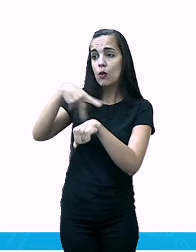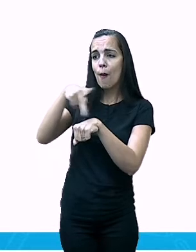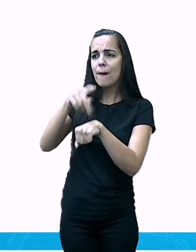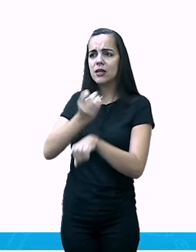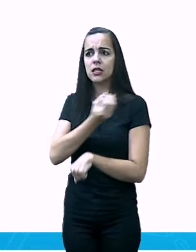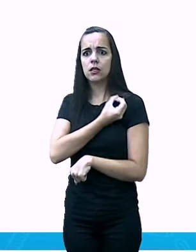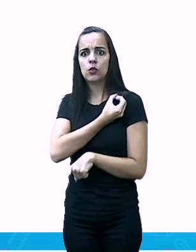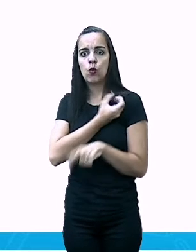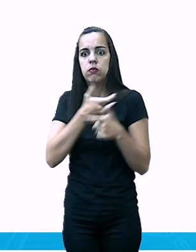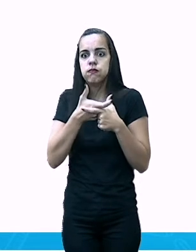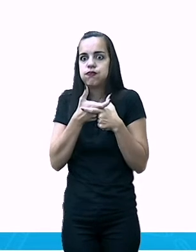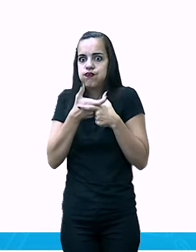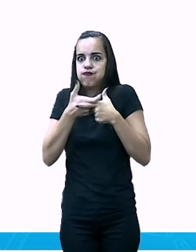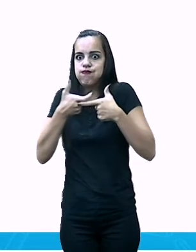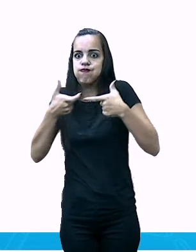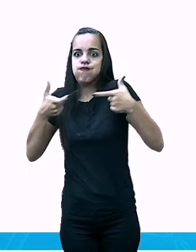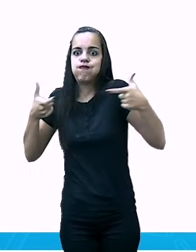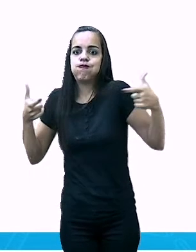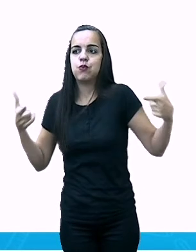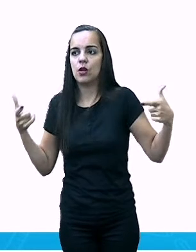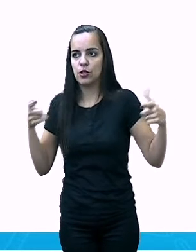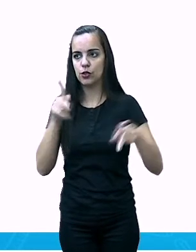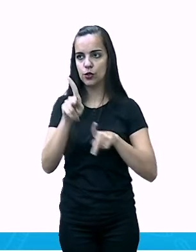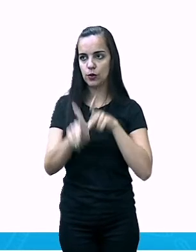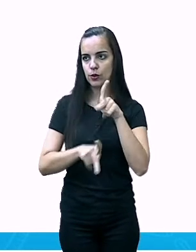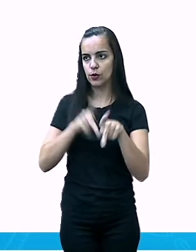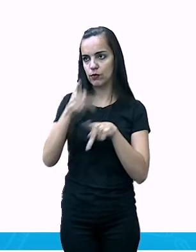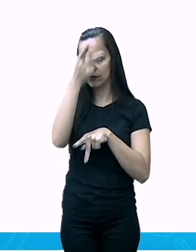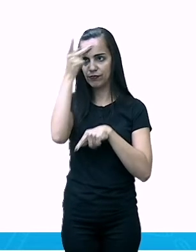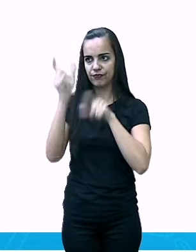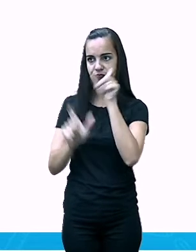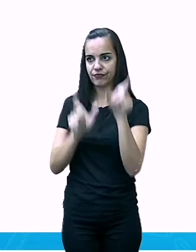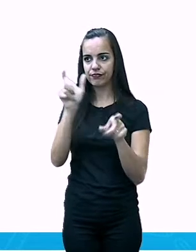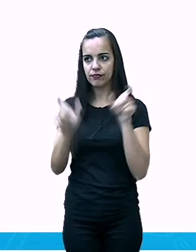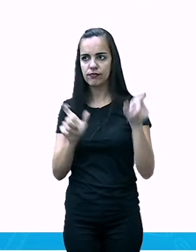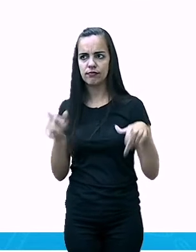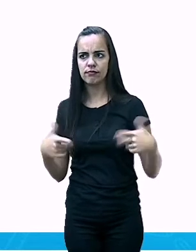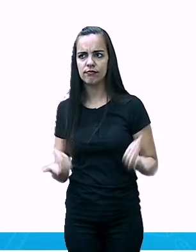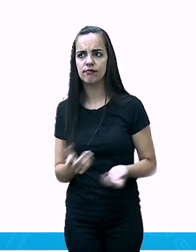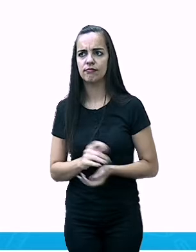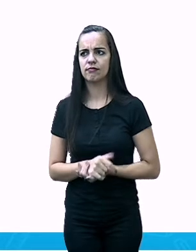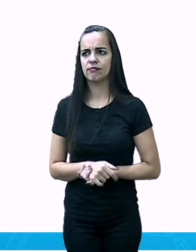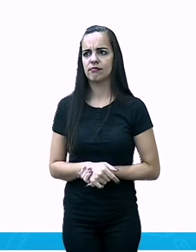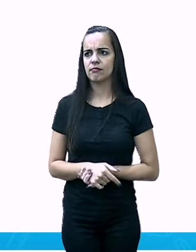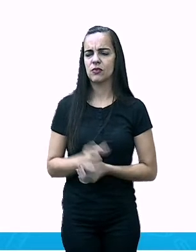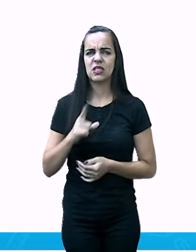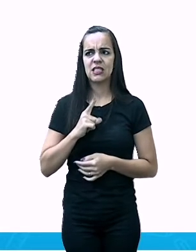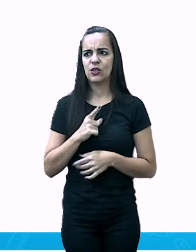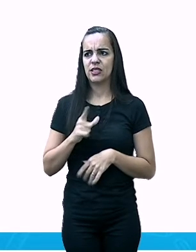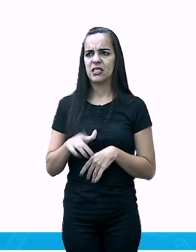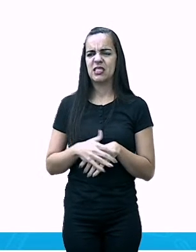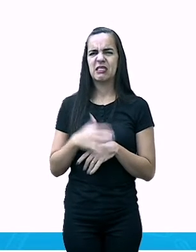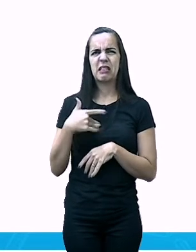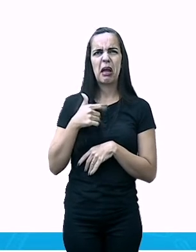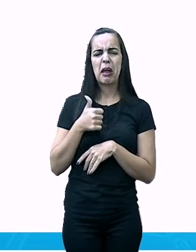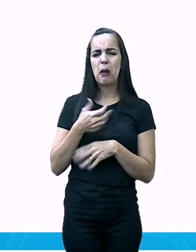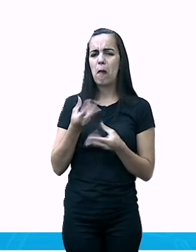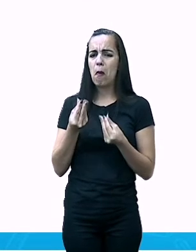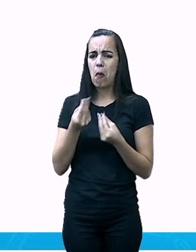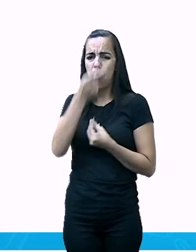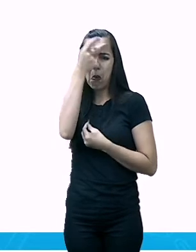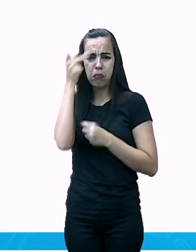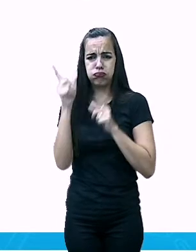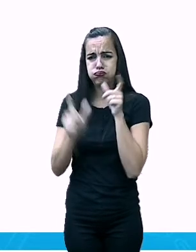número grande de população. 210 milhões de habitantes